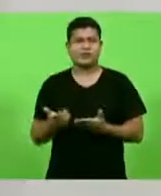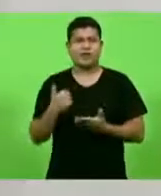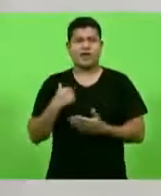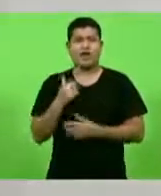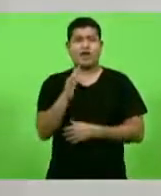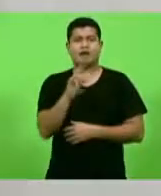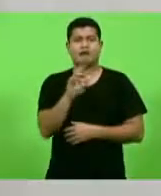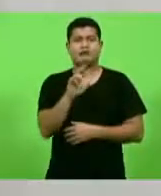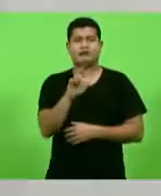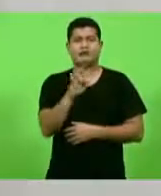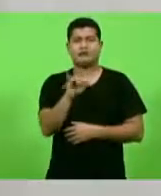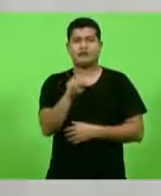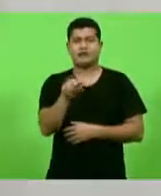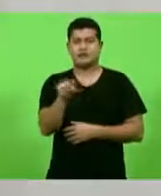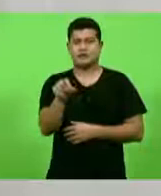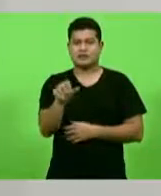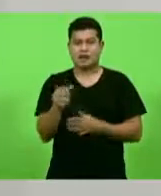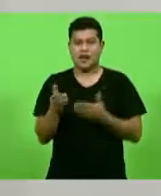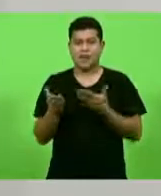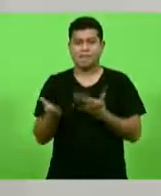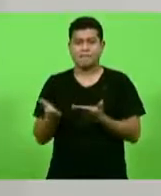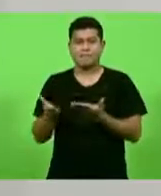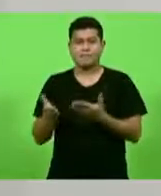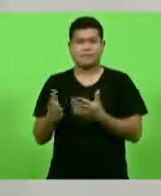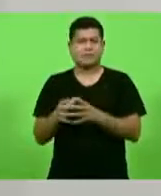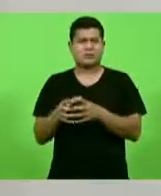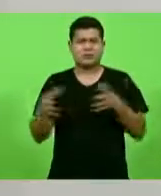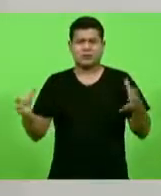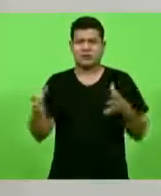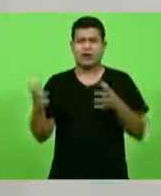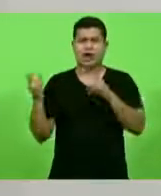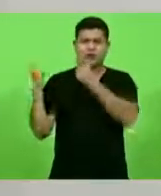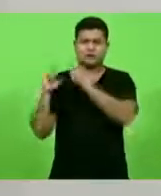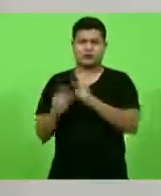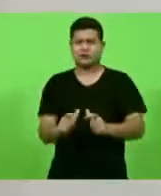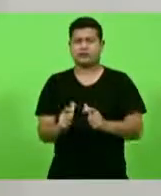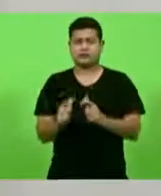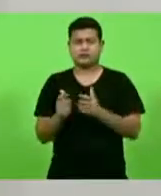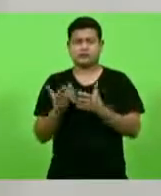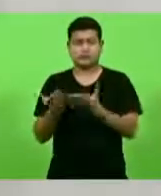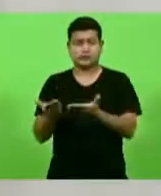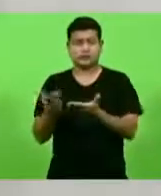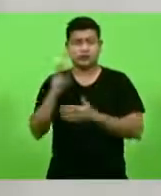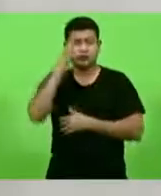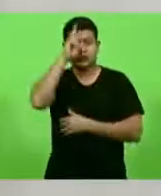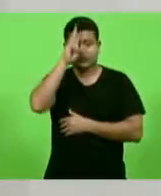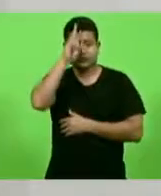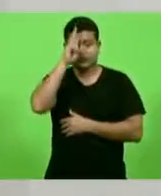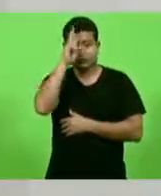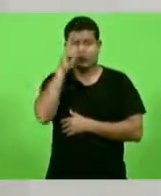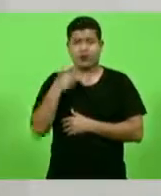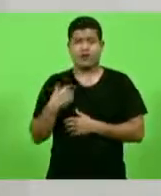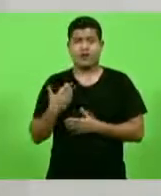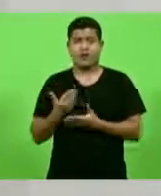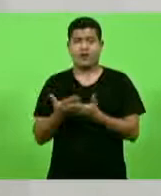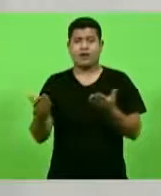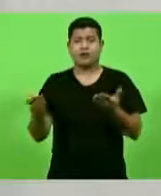gigantesco, portanto, legado naturalístico, tanto da flora como da fauna da região sul do Brasil.